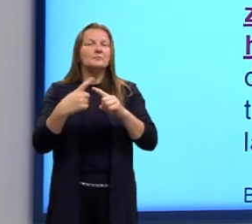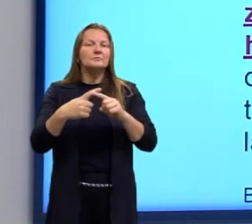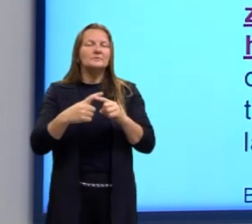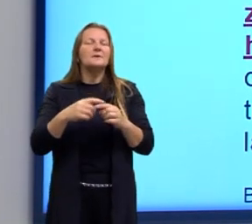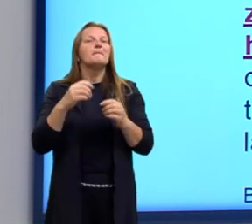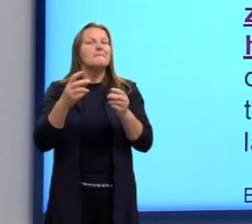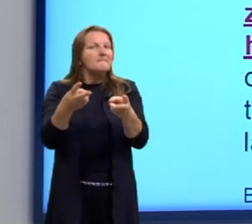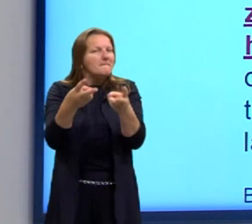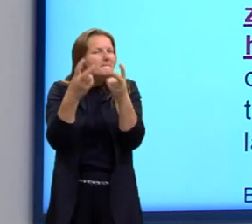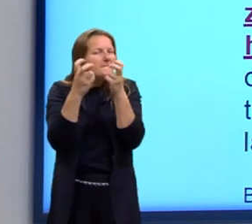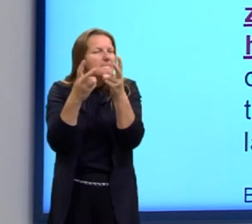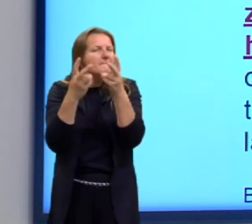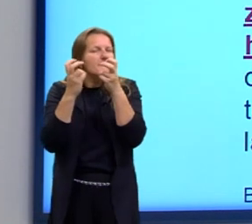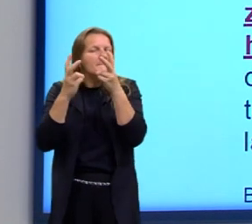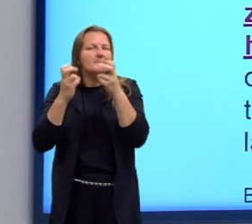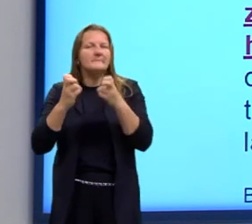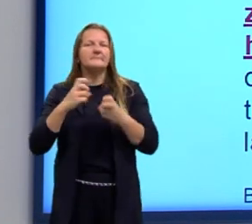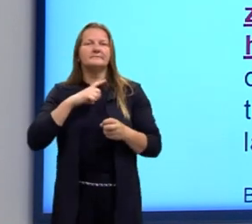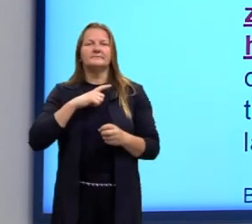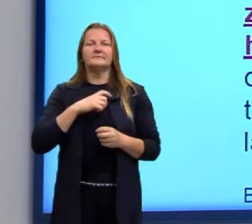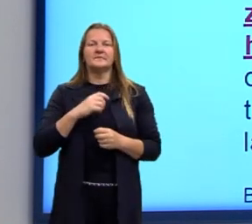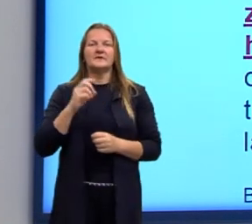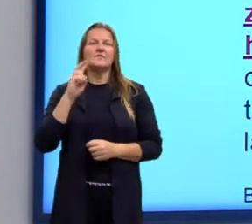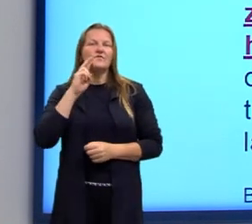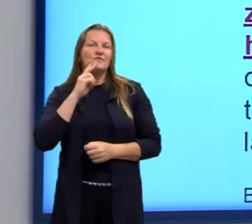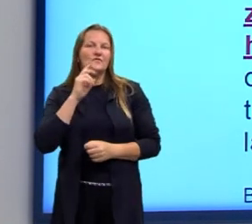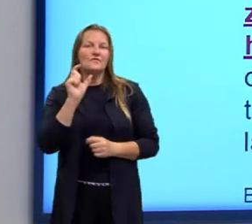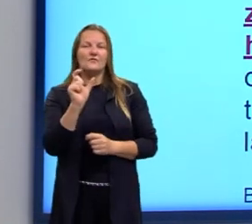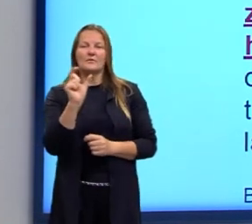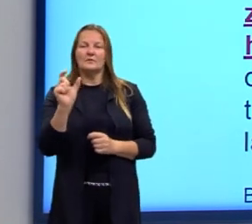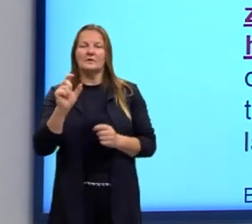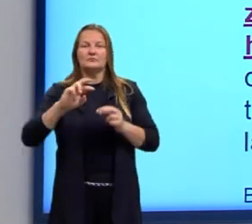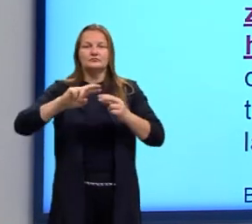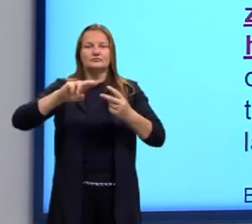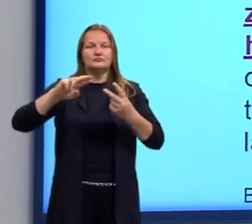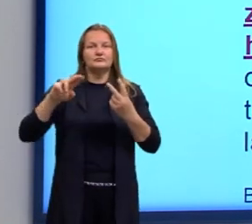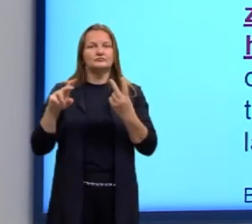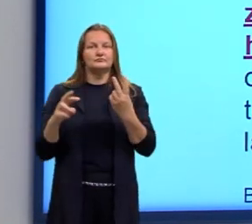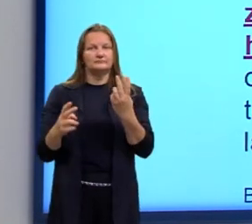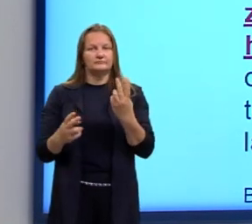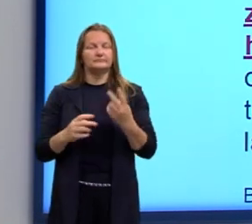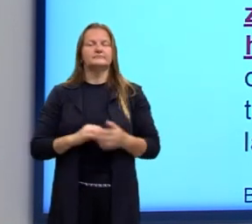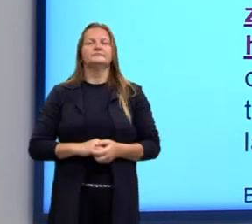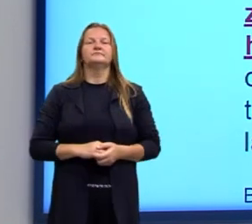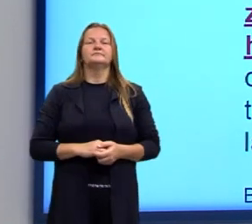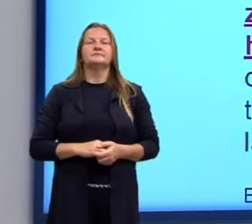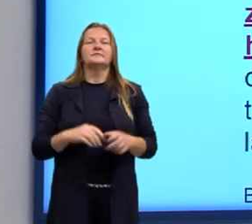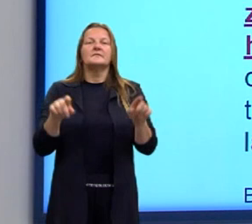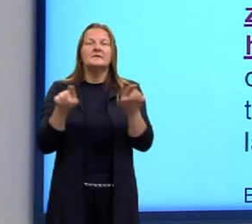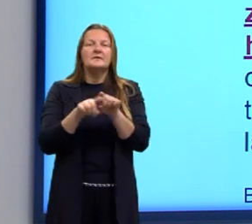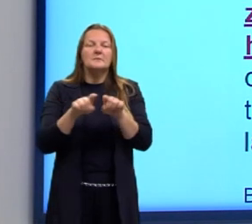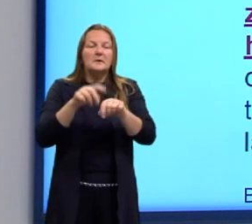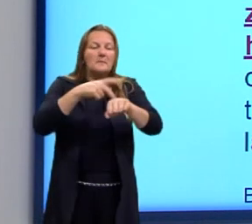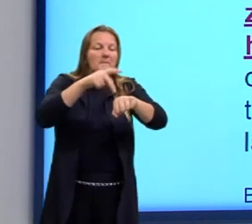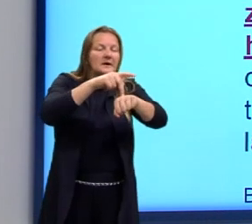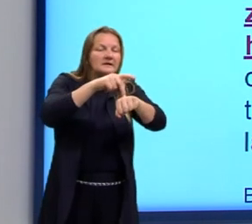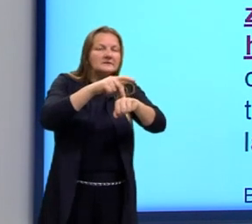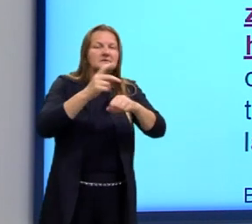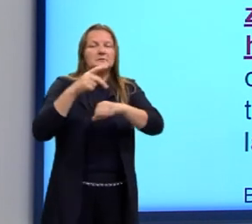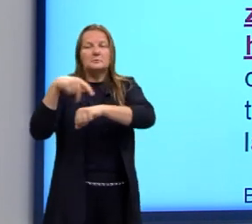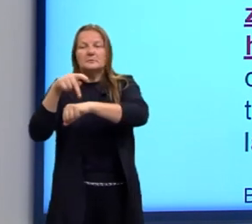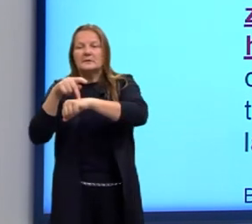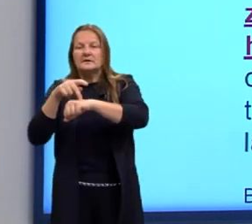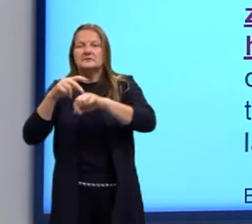ser percebida através de vocabulários diferentes, vocábulos diferentes, de um país para o outro,